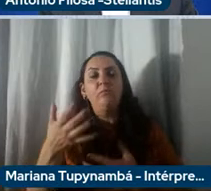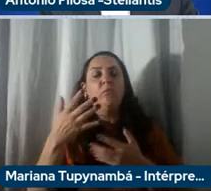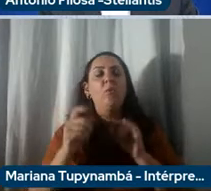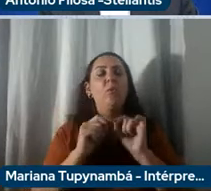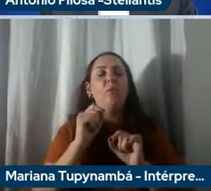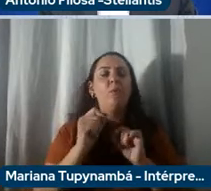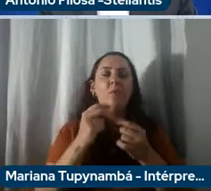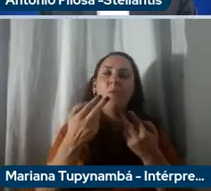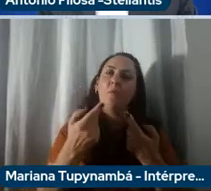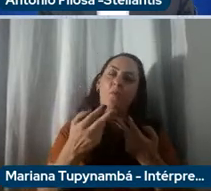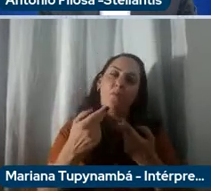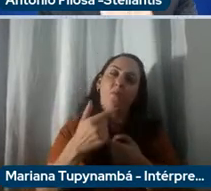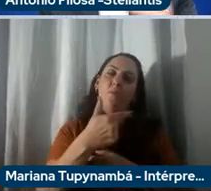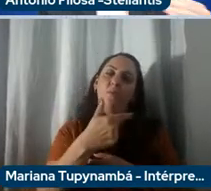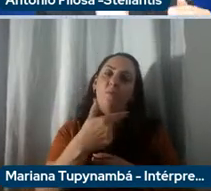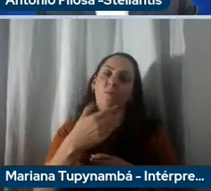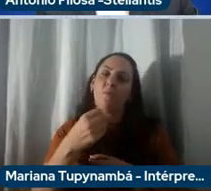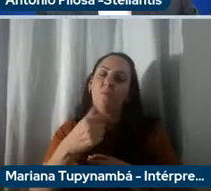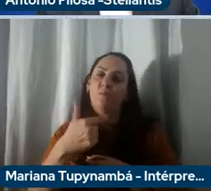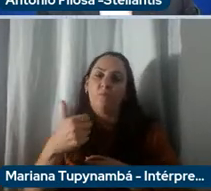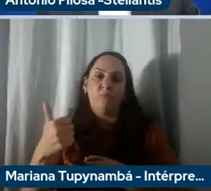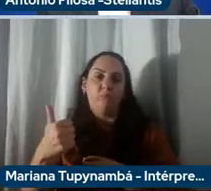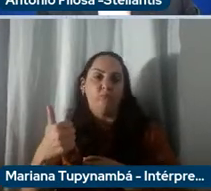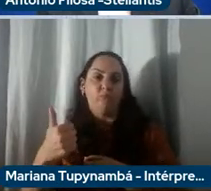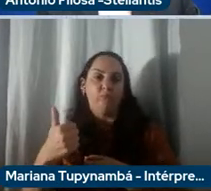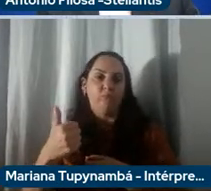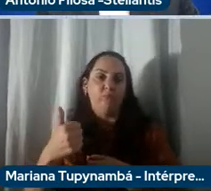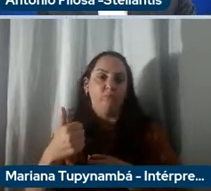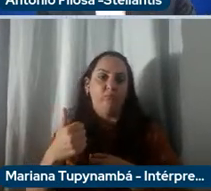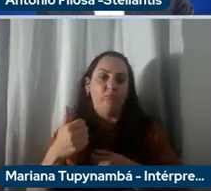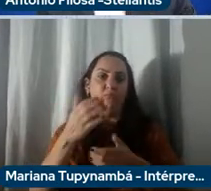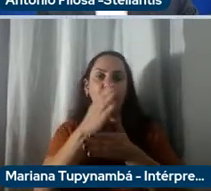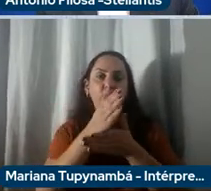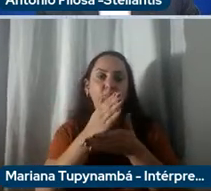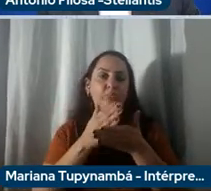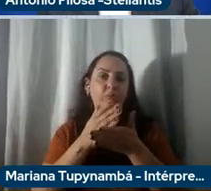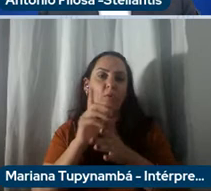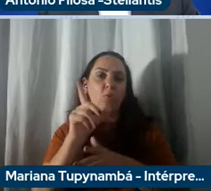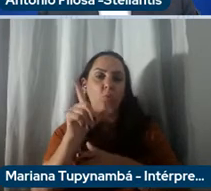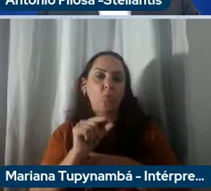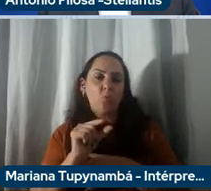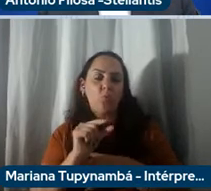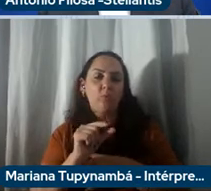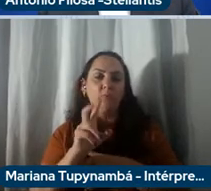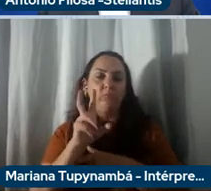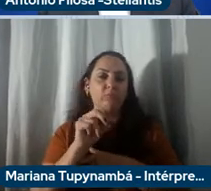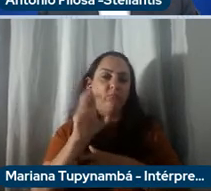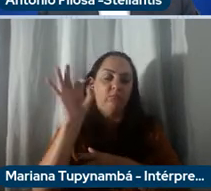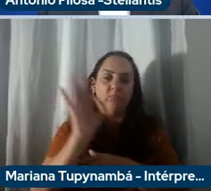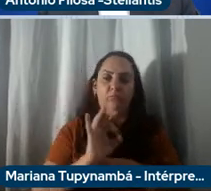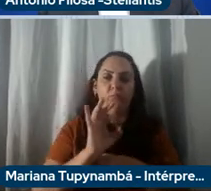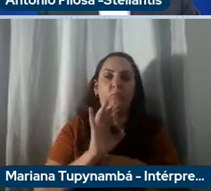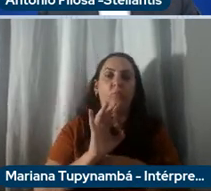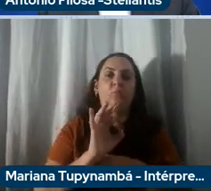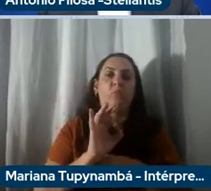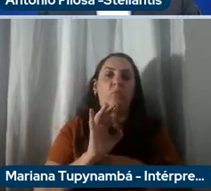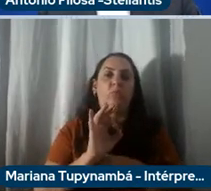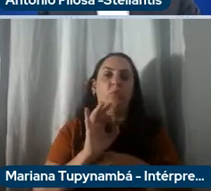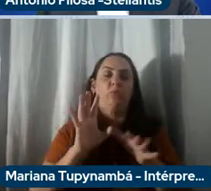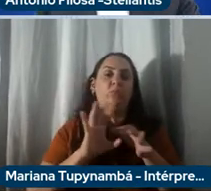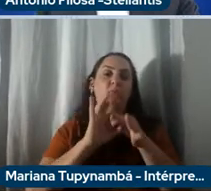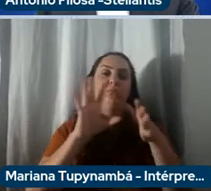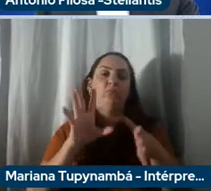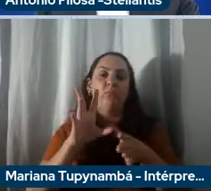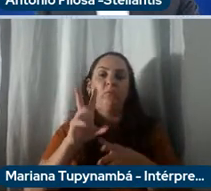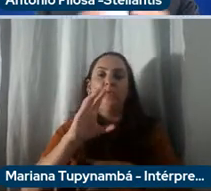em 2021 cortar pela metade a nossa emissão de CO2 no meio ambiente com